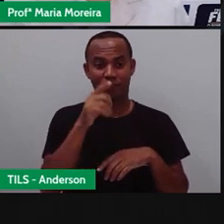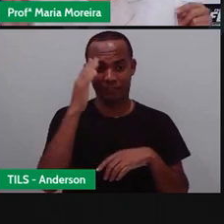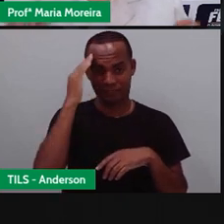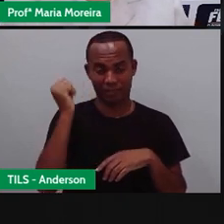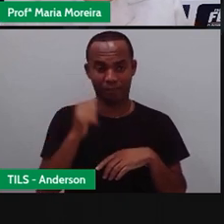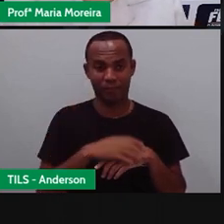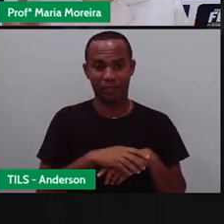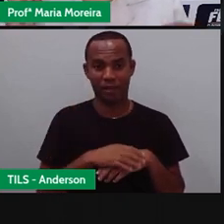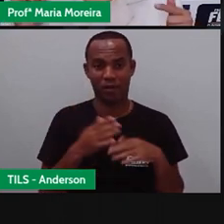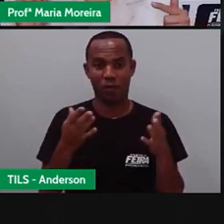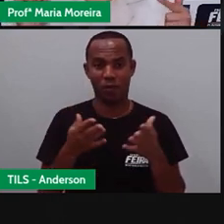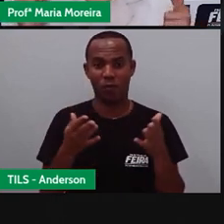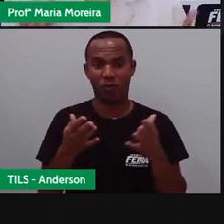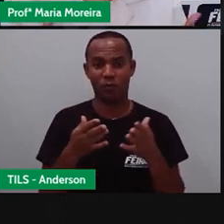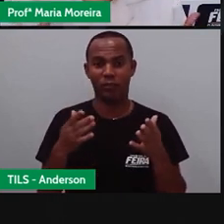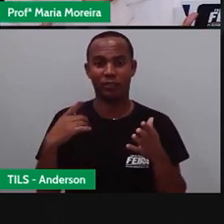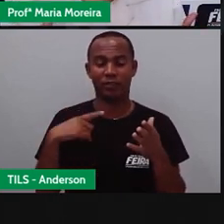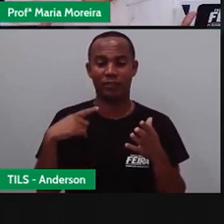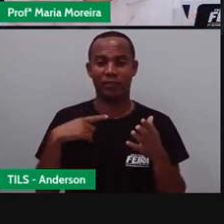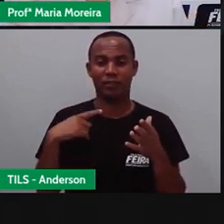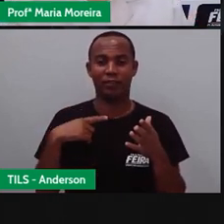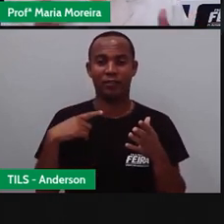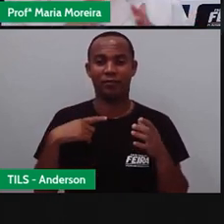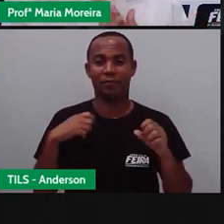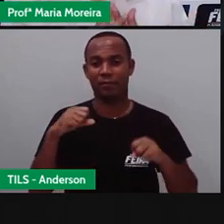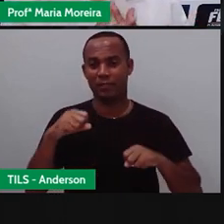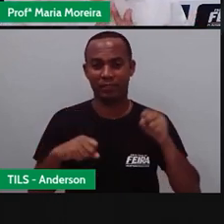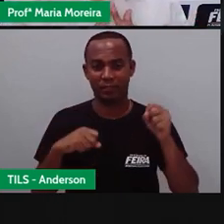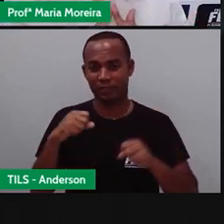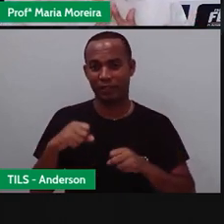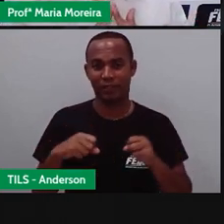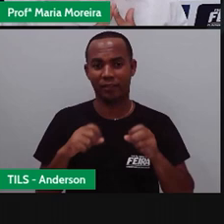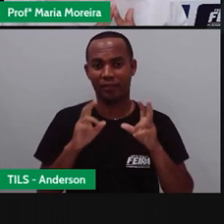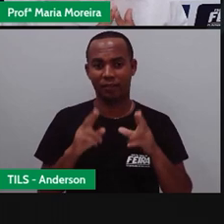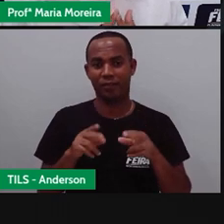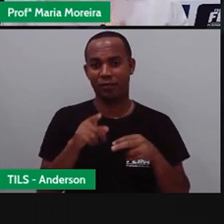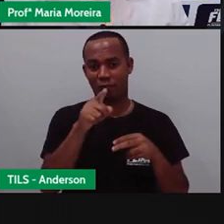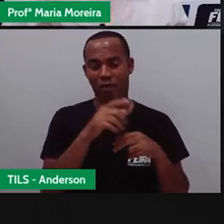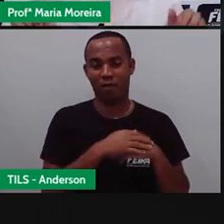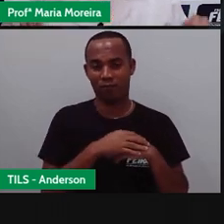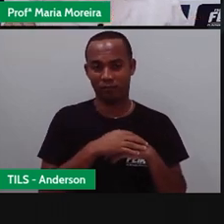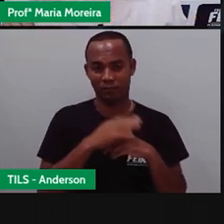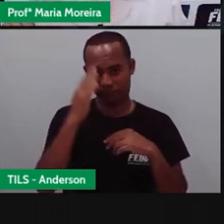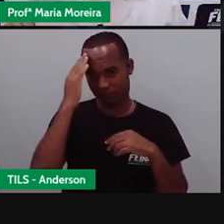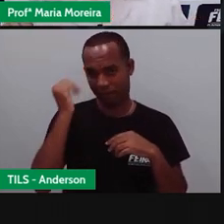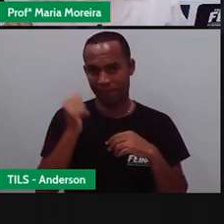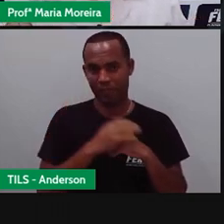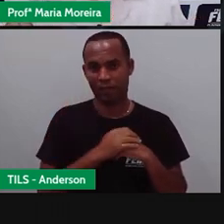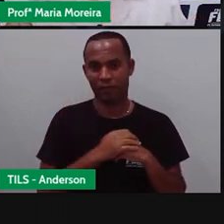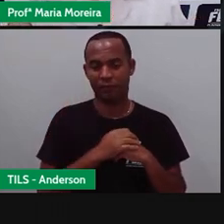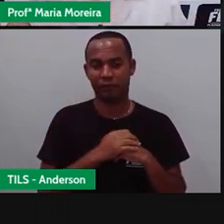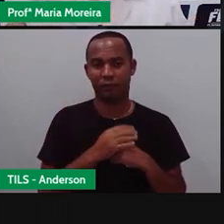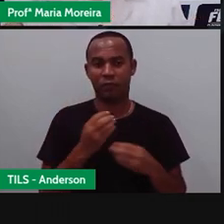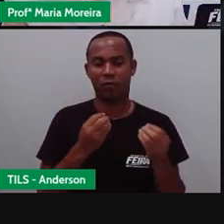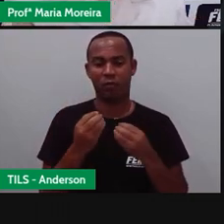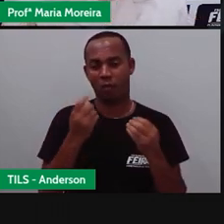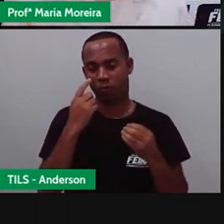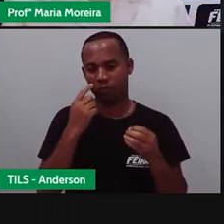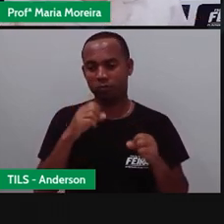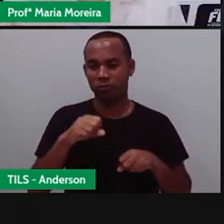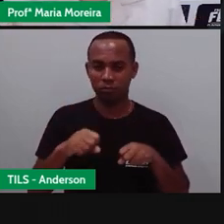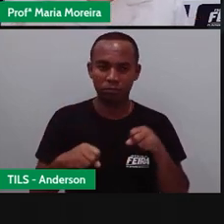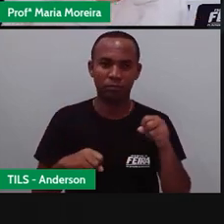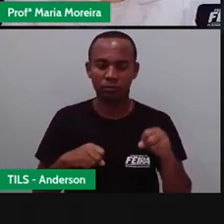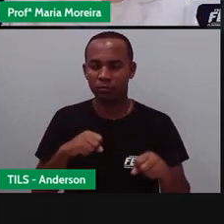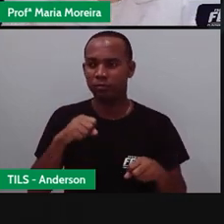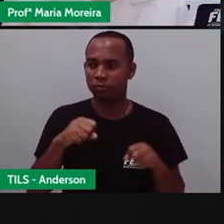que ainda hoje existem bicicletas, né? Com esse tipo de motor? E aí a pessoa vai na bicicletinha e não precisa pedalar. Ela